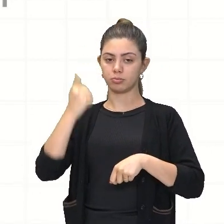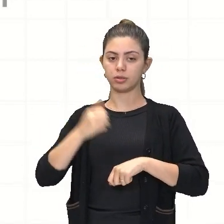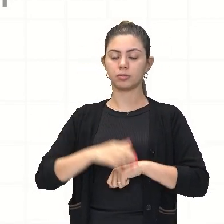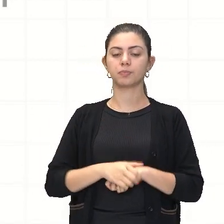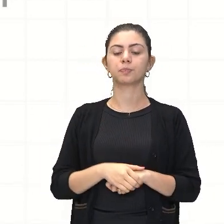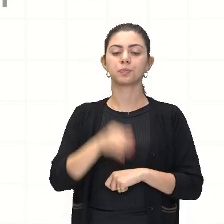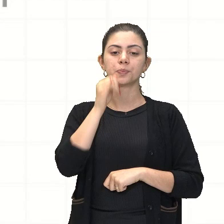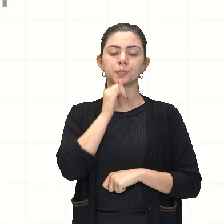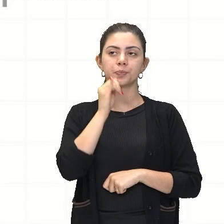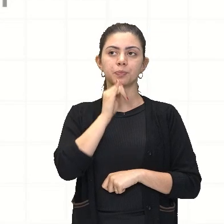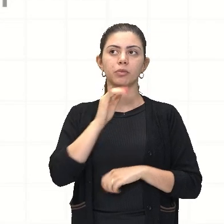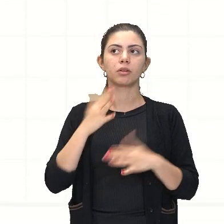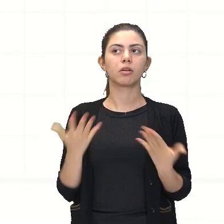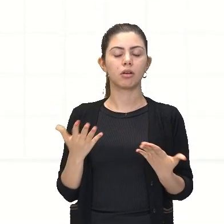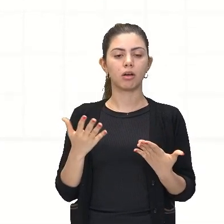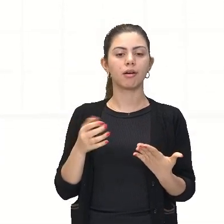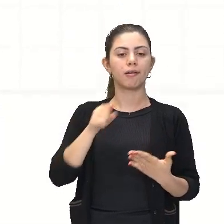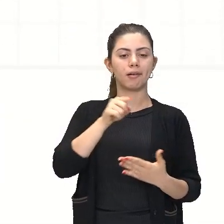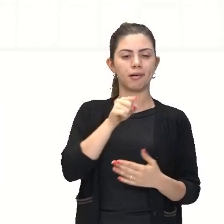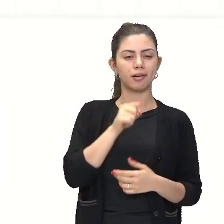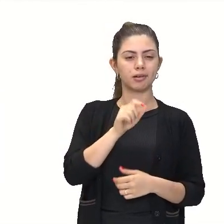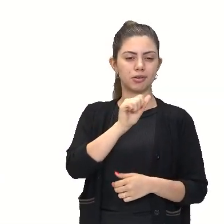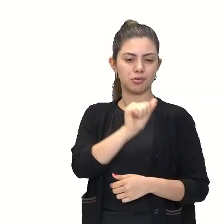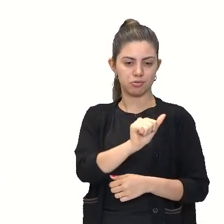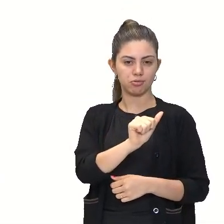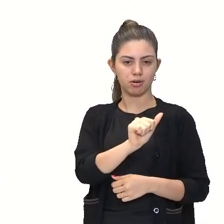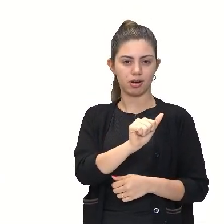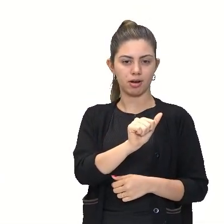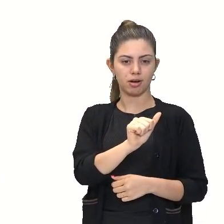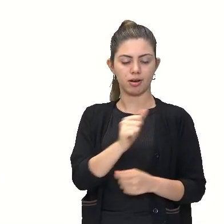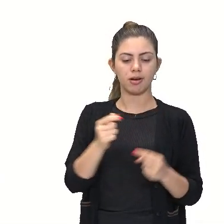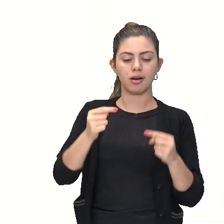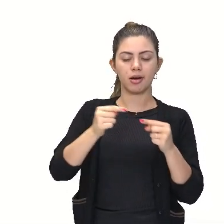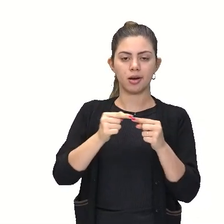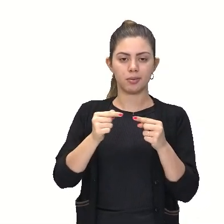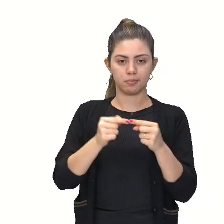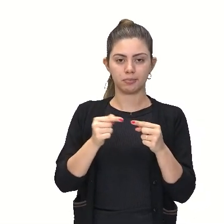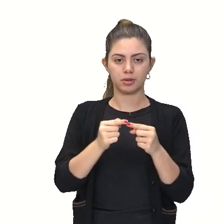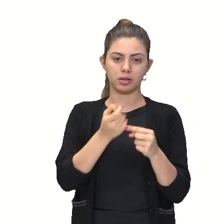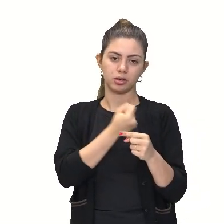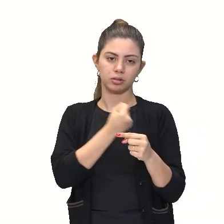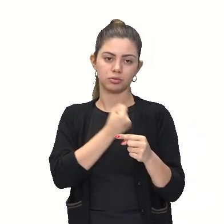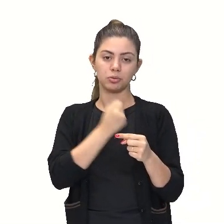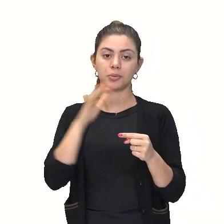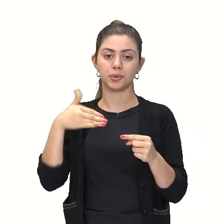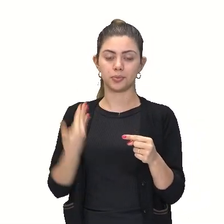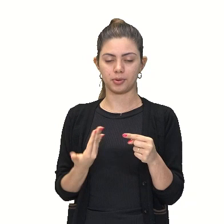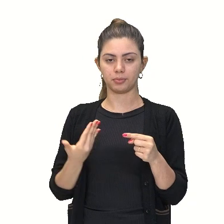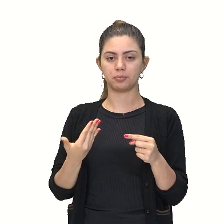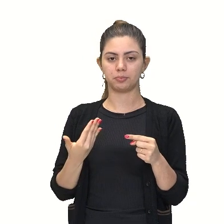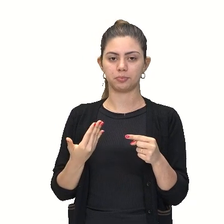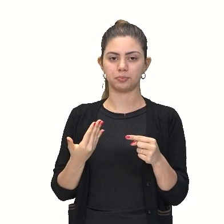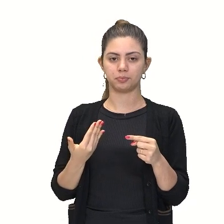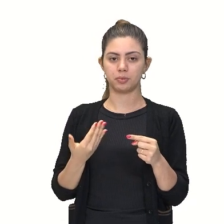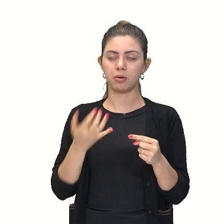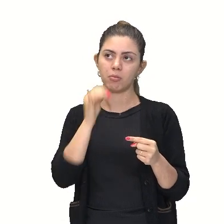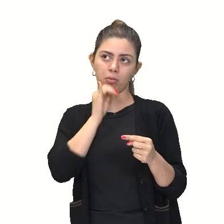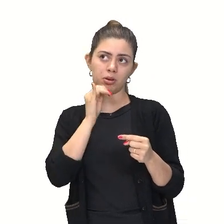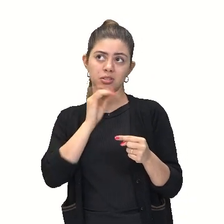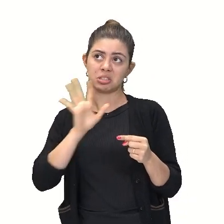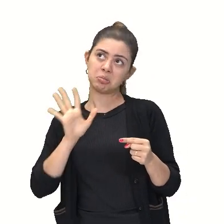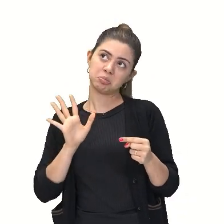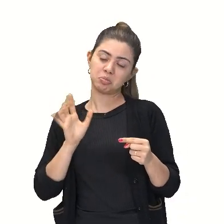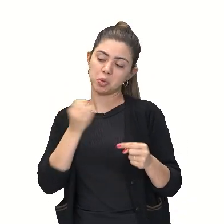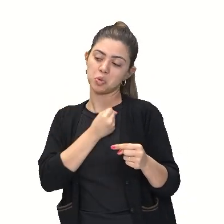supor que aqui, essa variável A, ó, eu vou subir aqui, eu vou dar como exemplo,